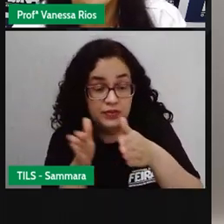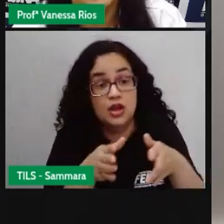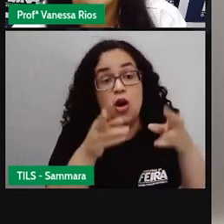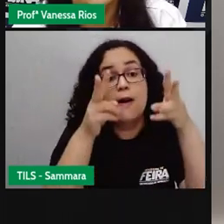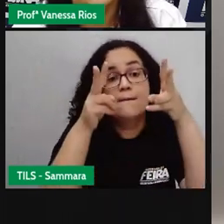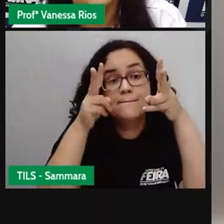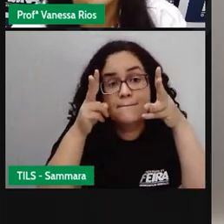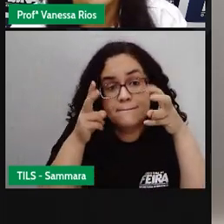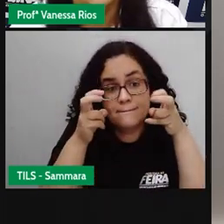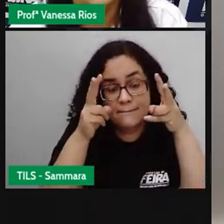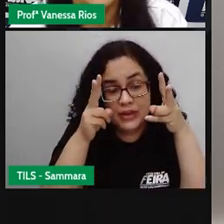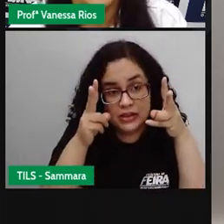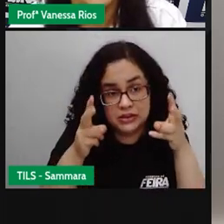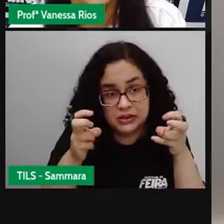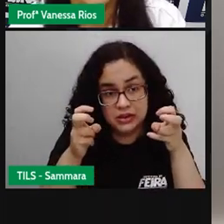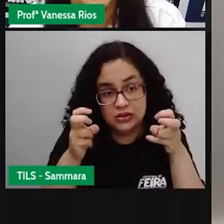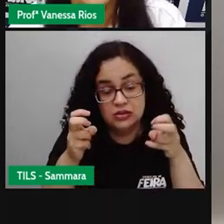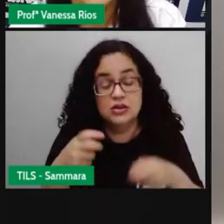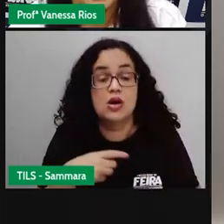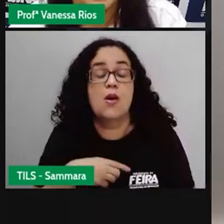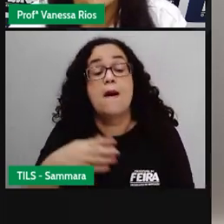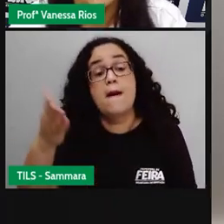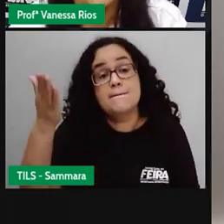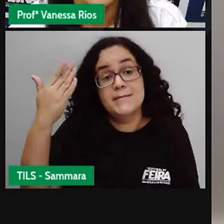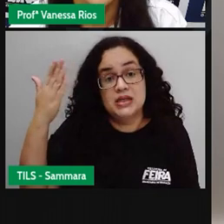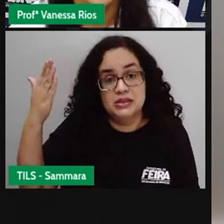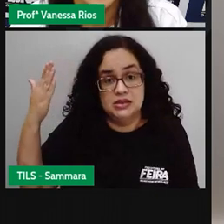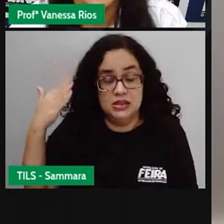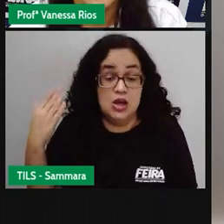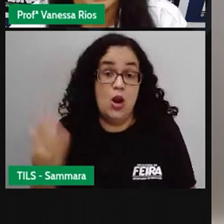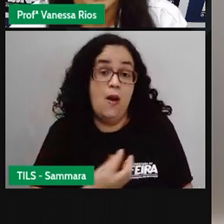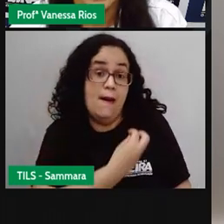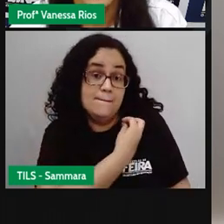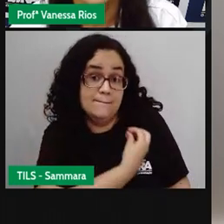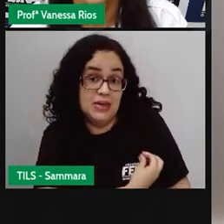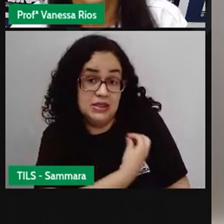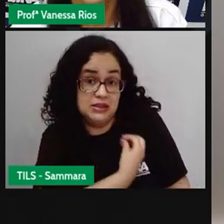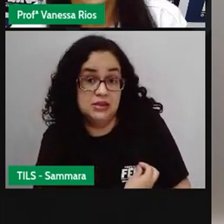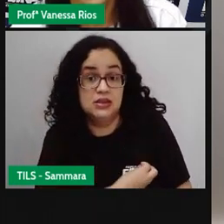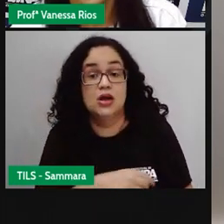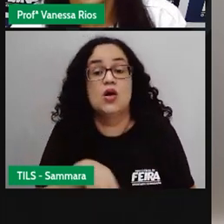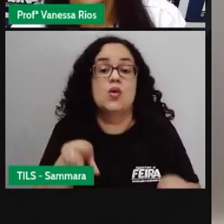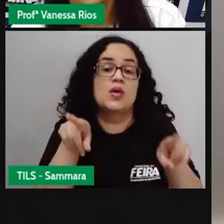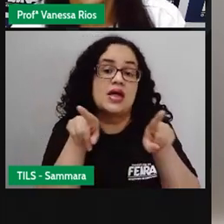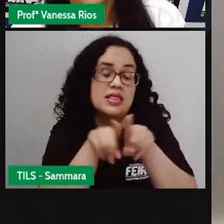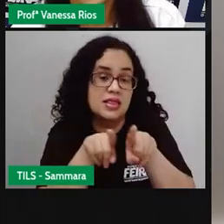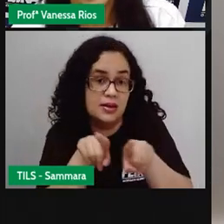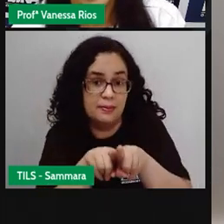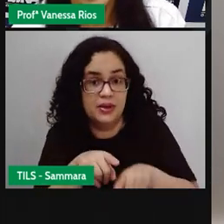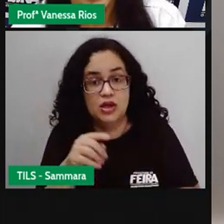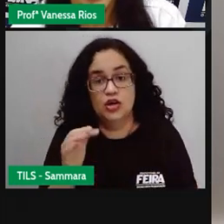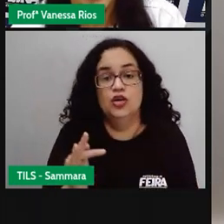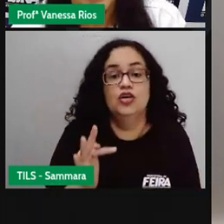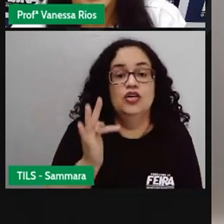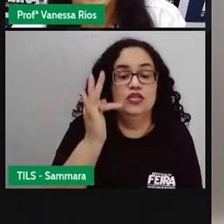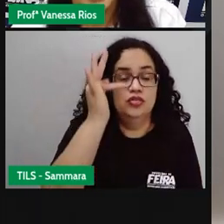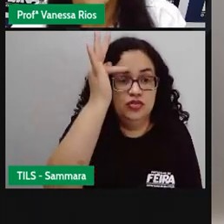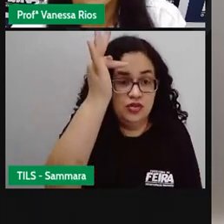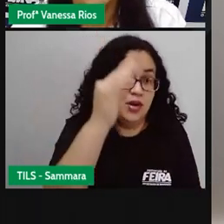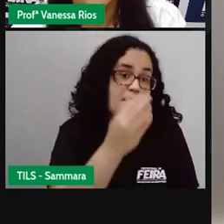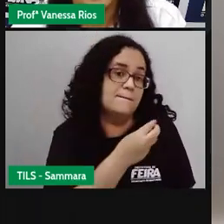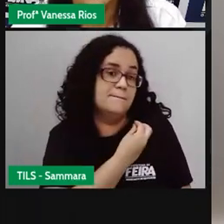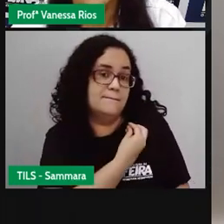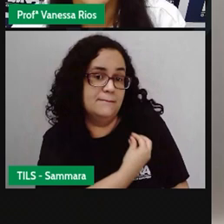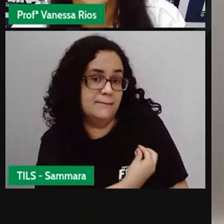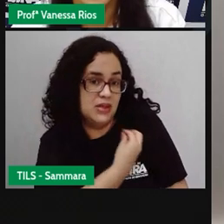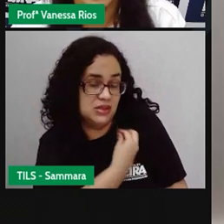Observando aí, ó, o passado, o presente e também o futuro. O passado